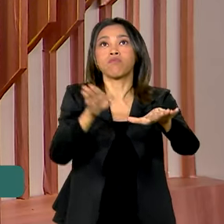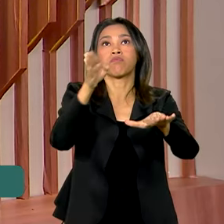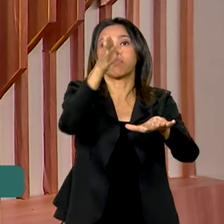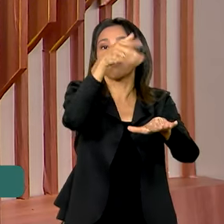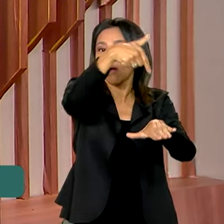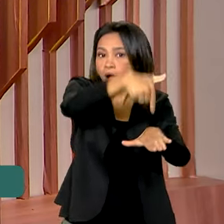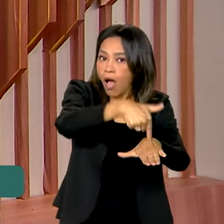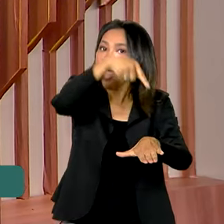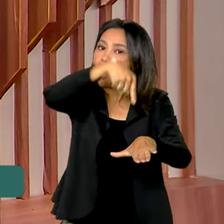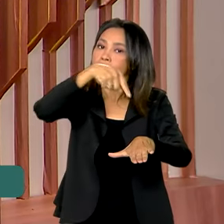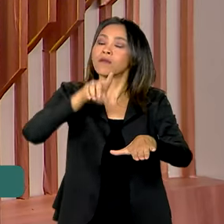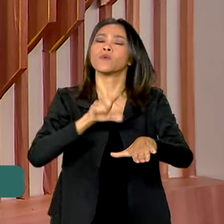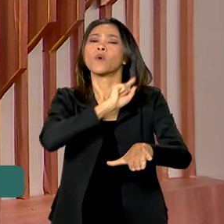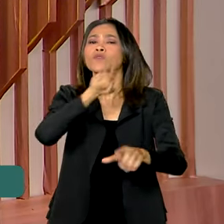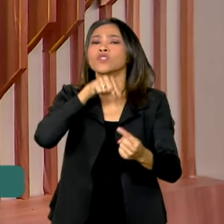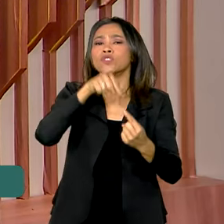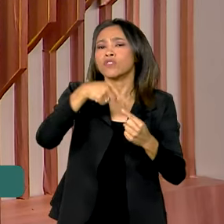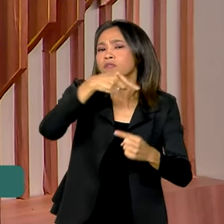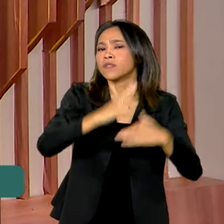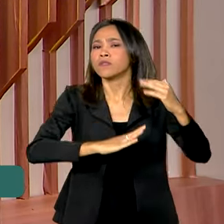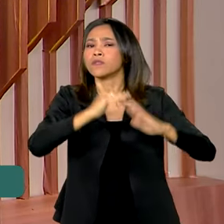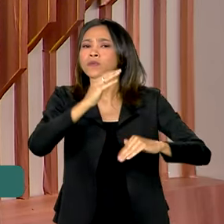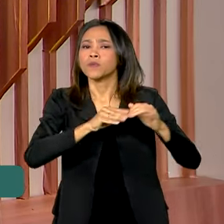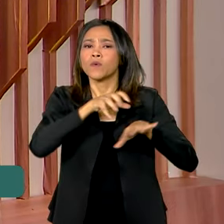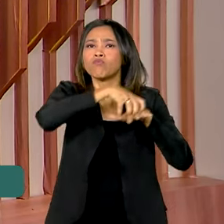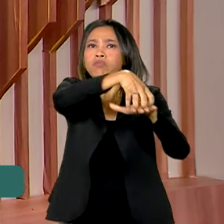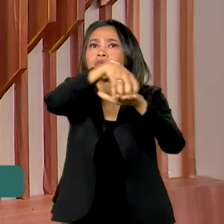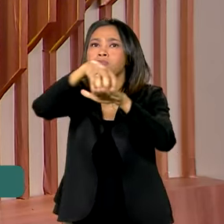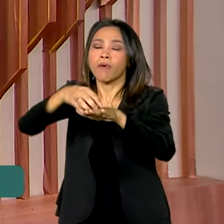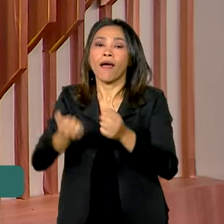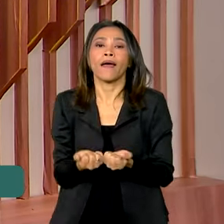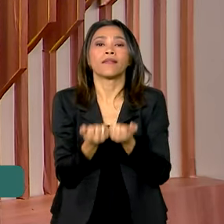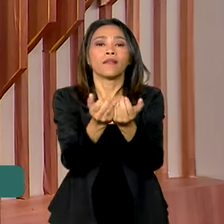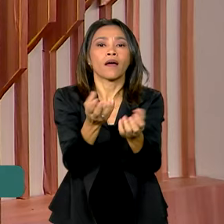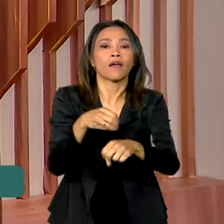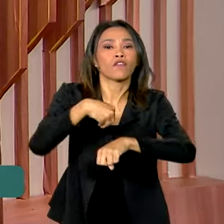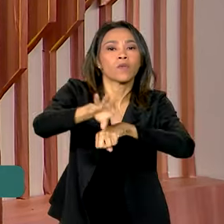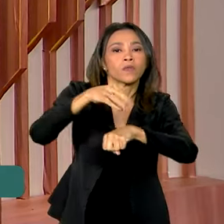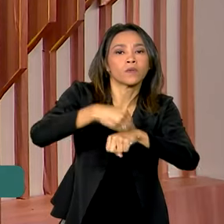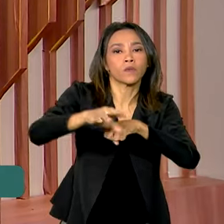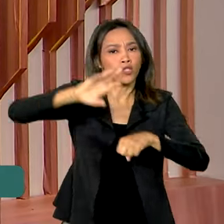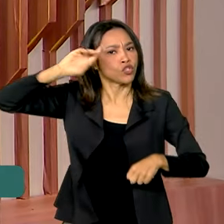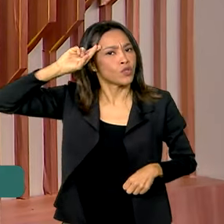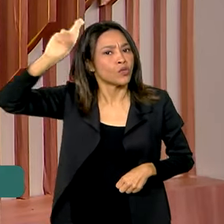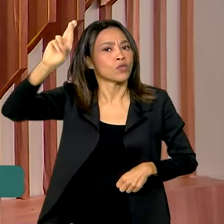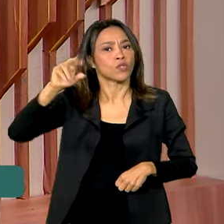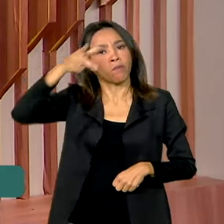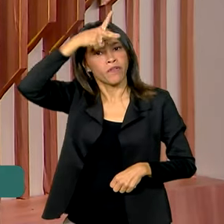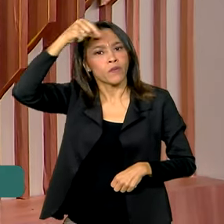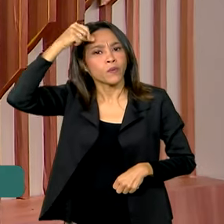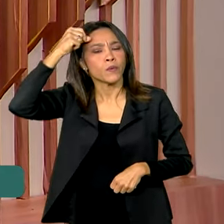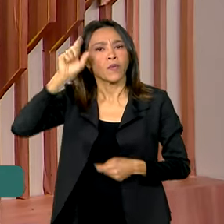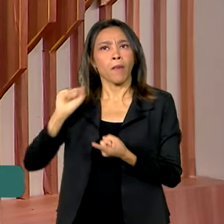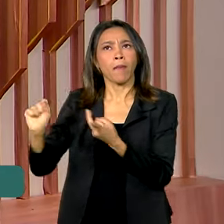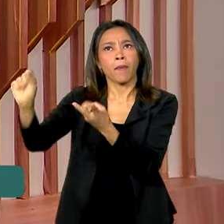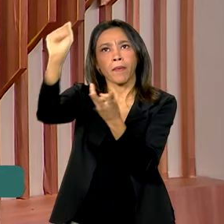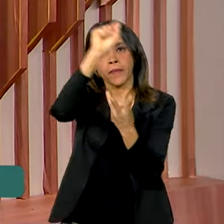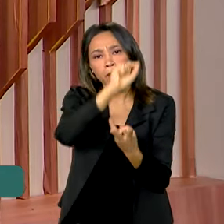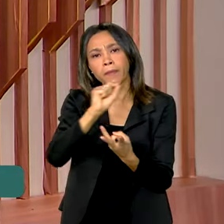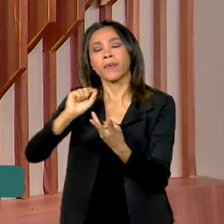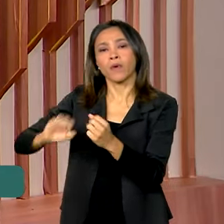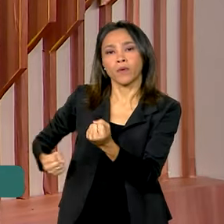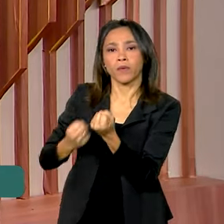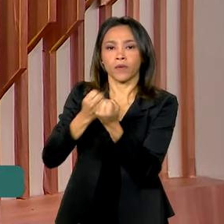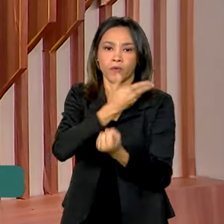edição da iniciativa. O objetivo é proporcionar aos gestores municipais um atendimento personalizado do governo federal. O